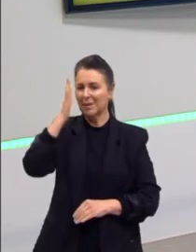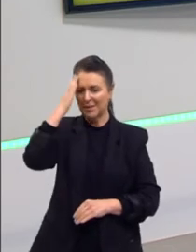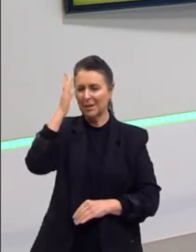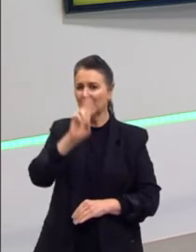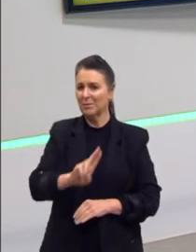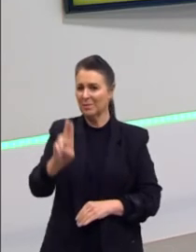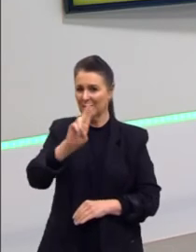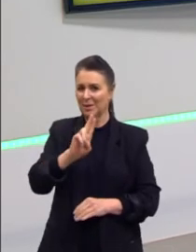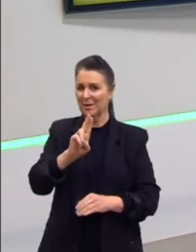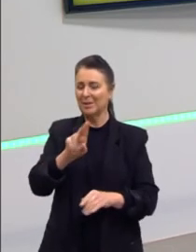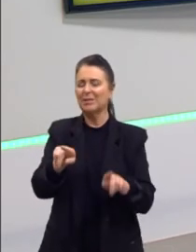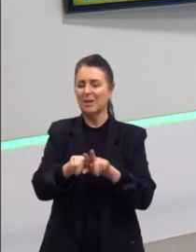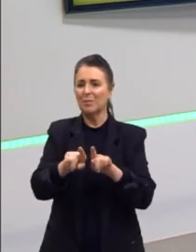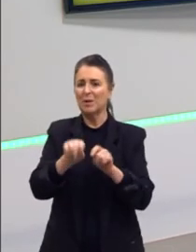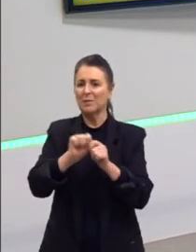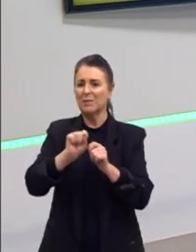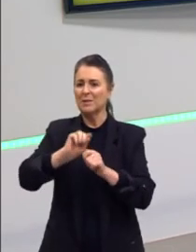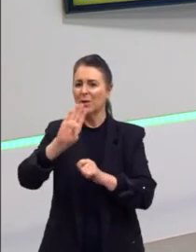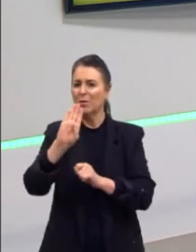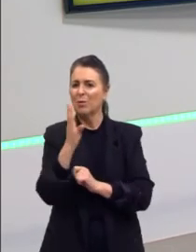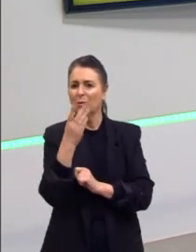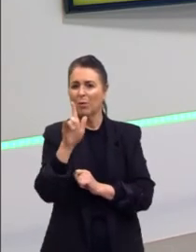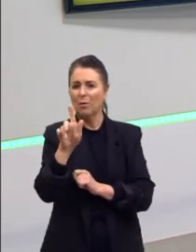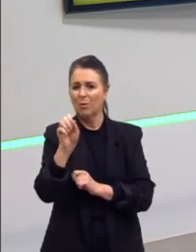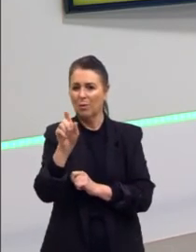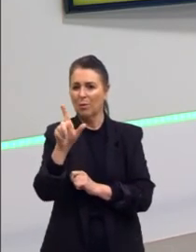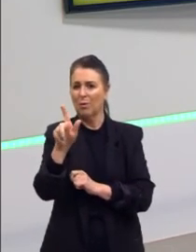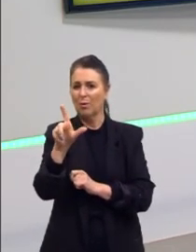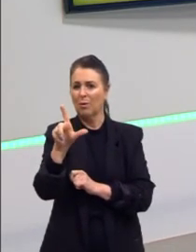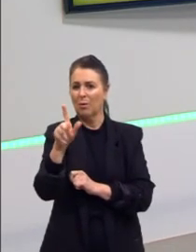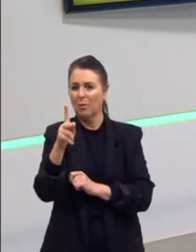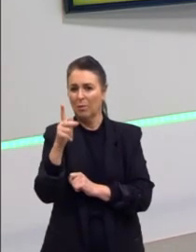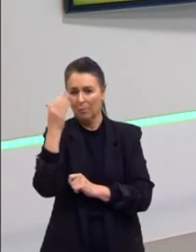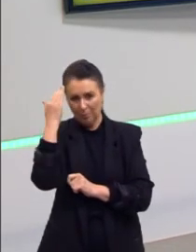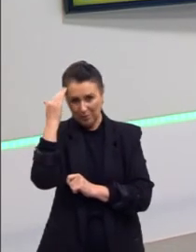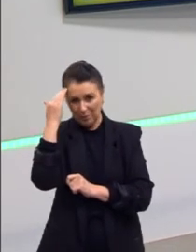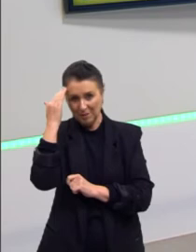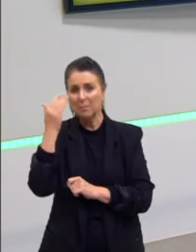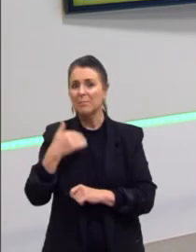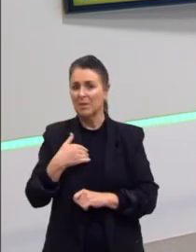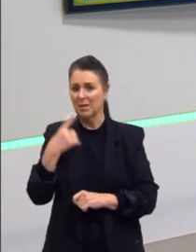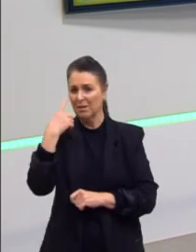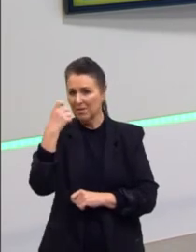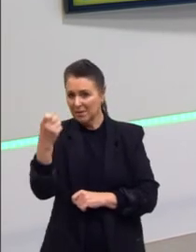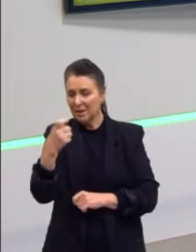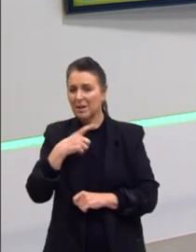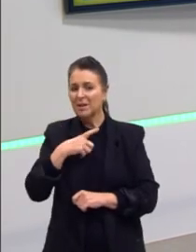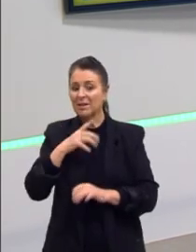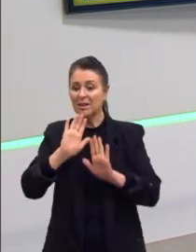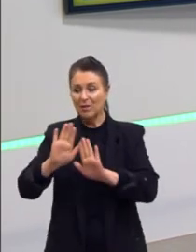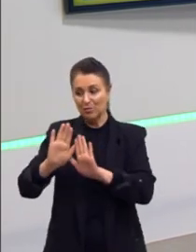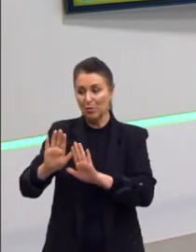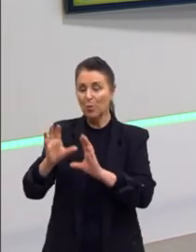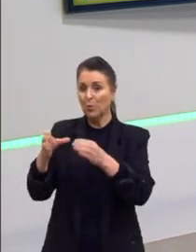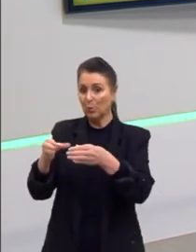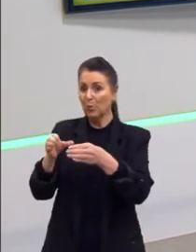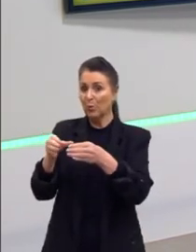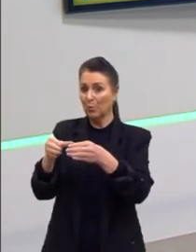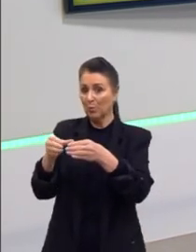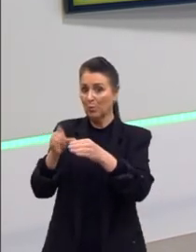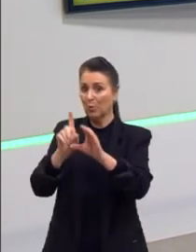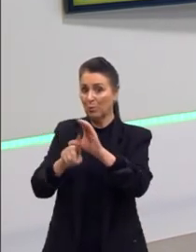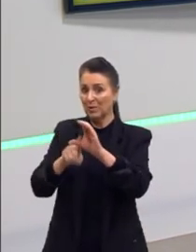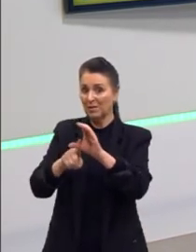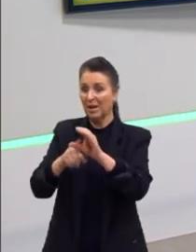depois dar um golpe, então, ele sabia desses interesses, ele deixou que os comunistas tentassem o seu golpe, para quê? Para usar